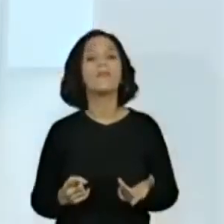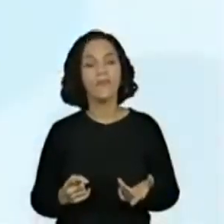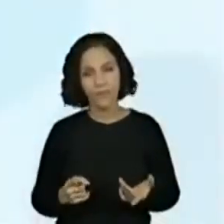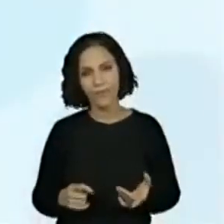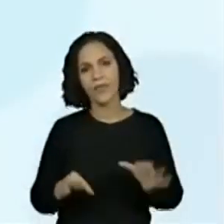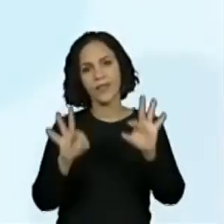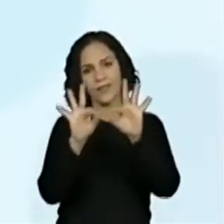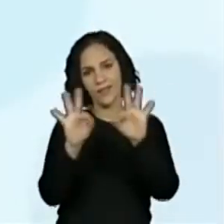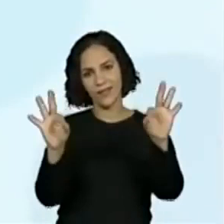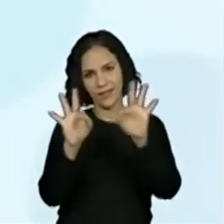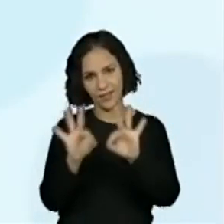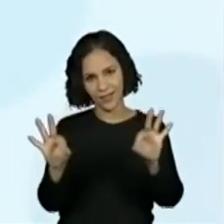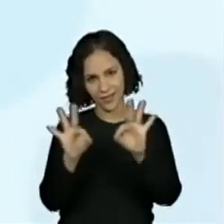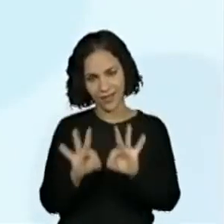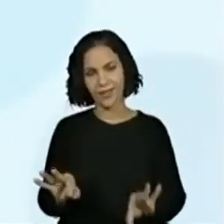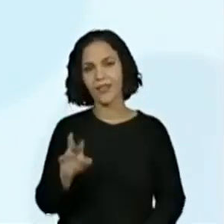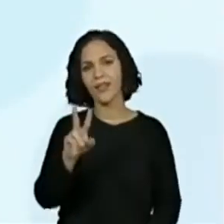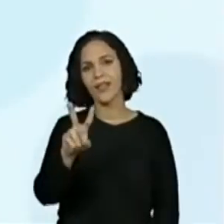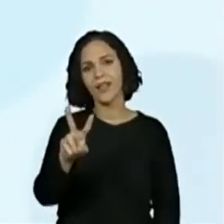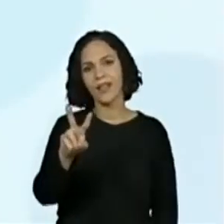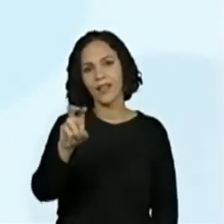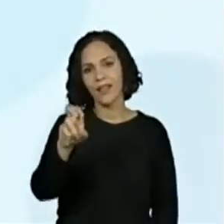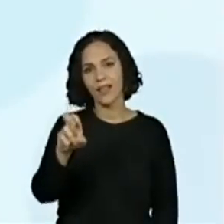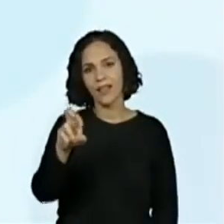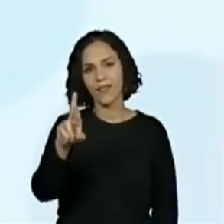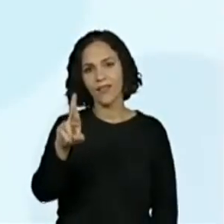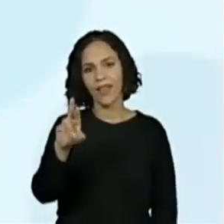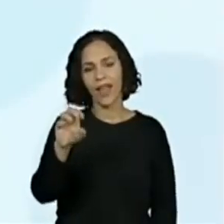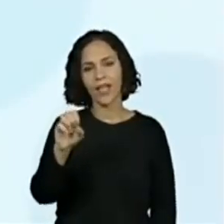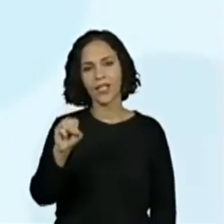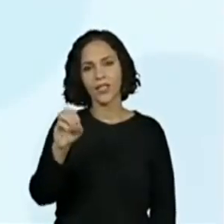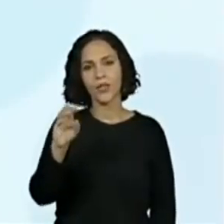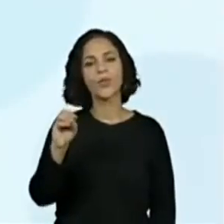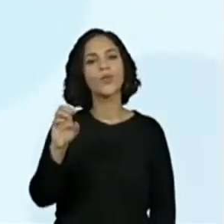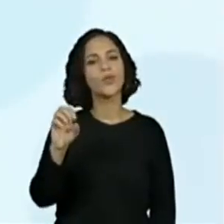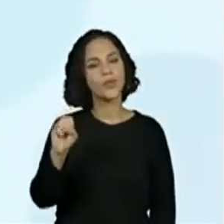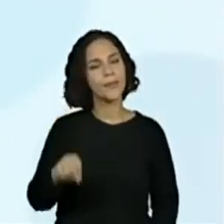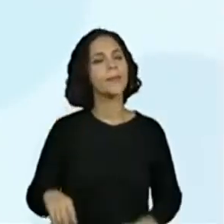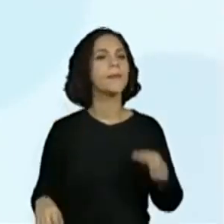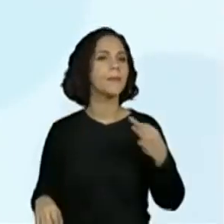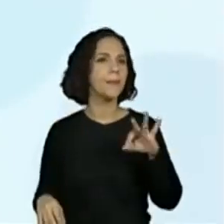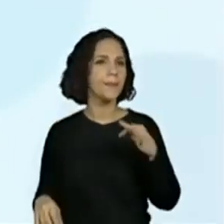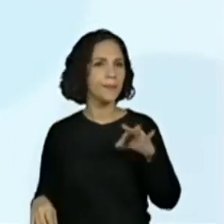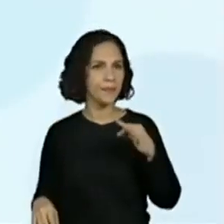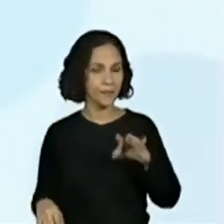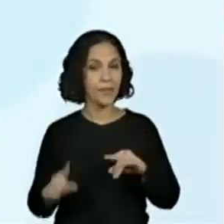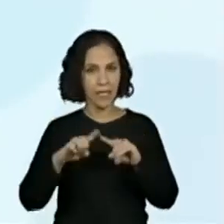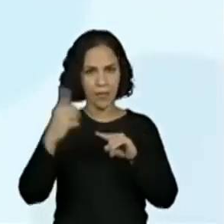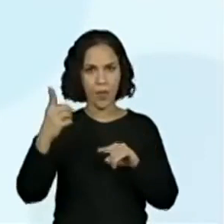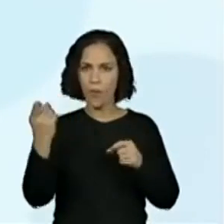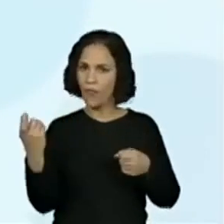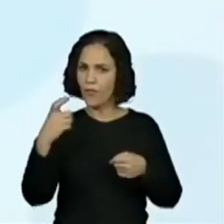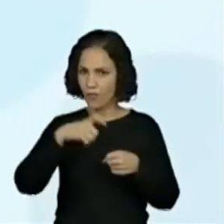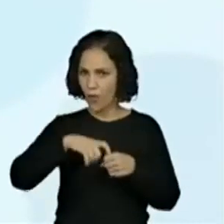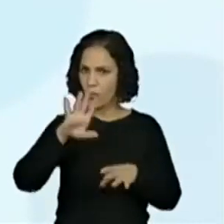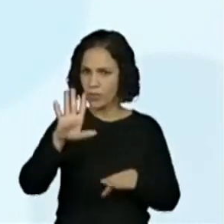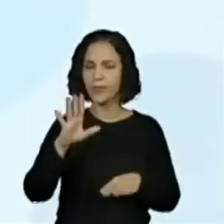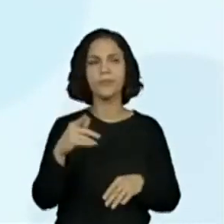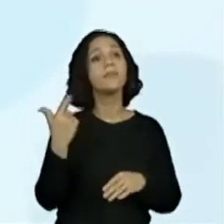Versos. Ó, tudo o que contém. Nós vamos recapitular isso depois.